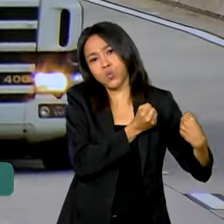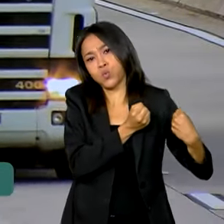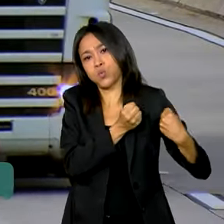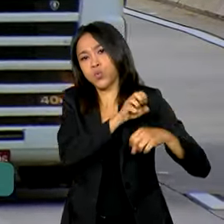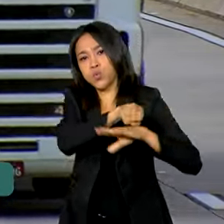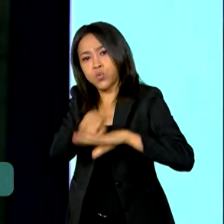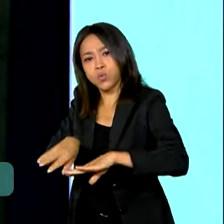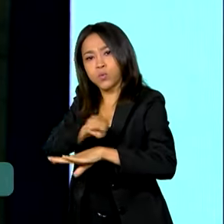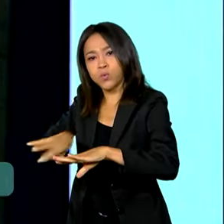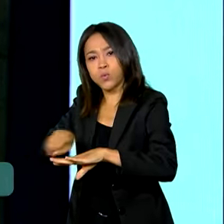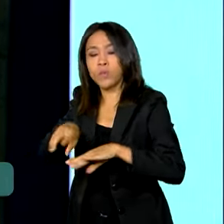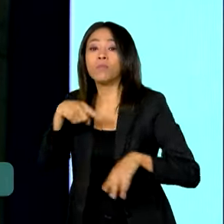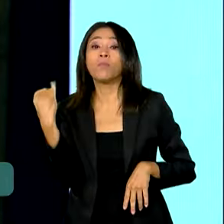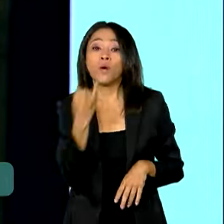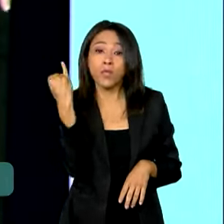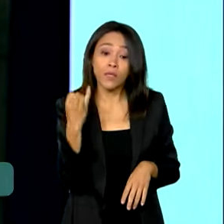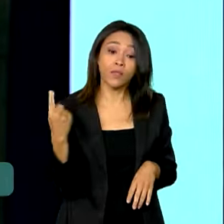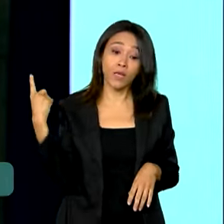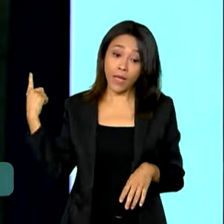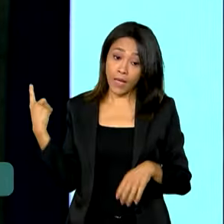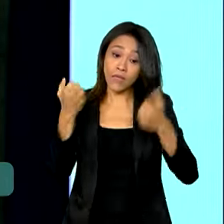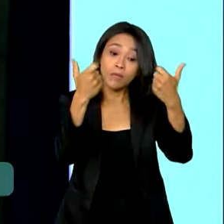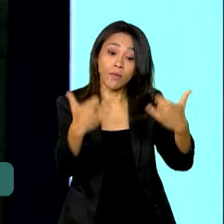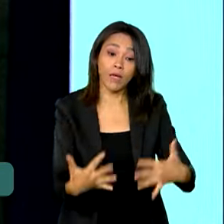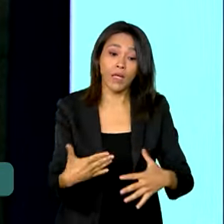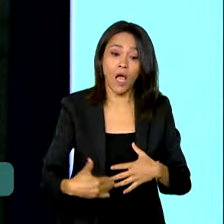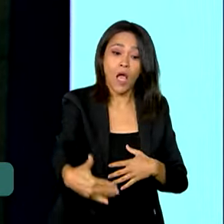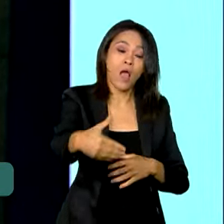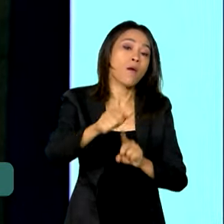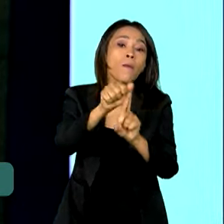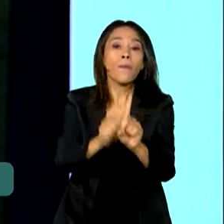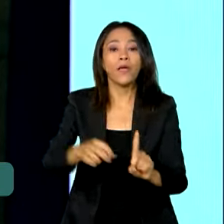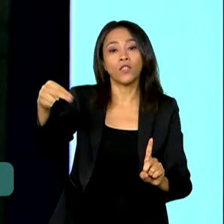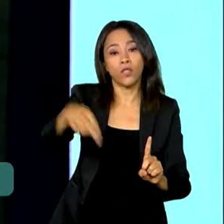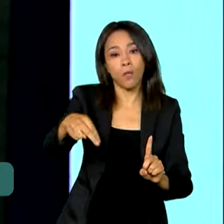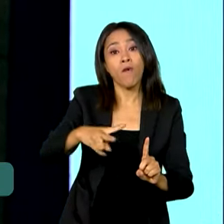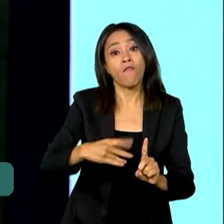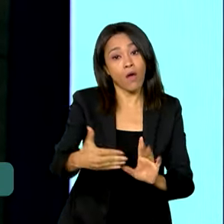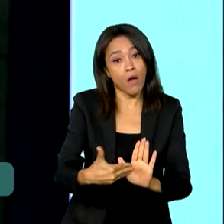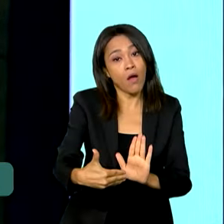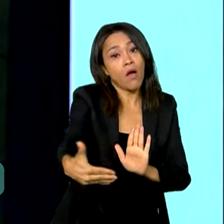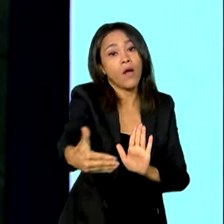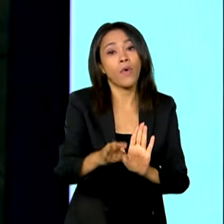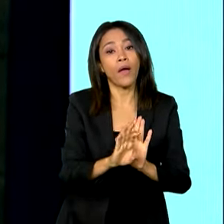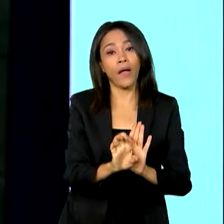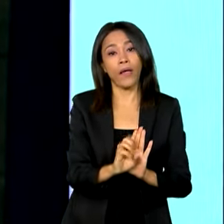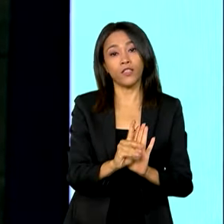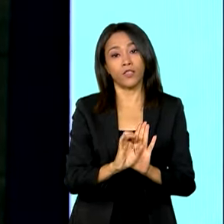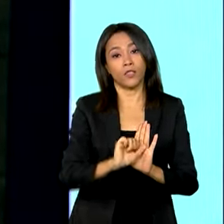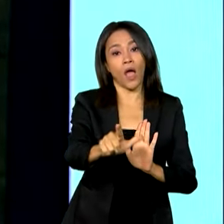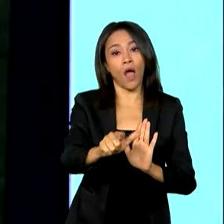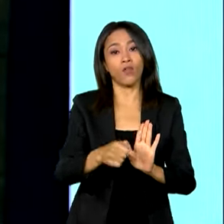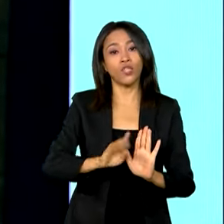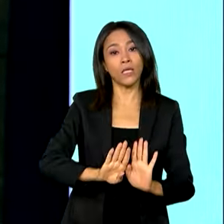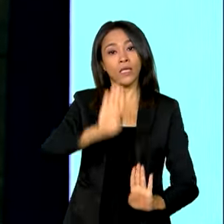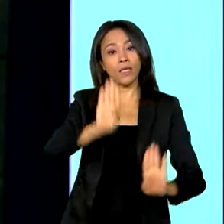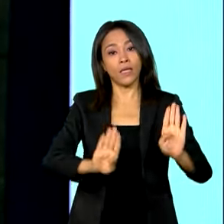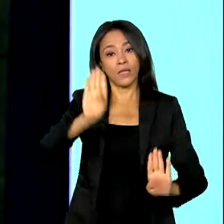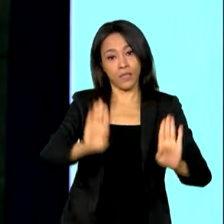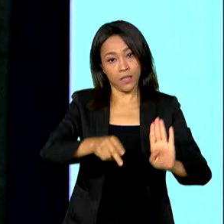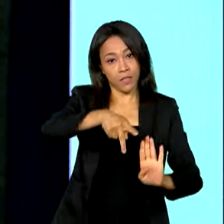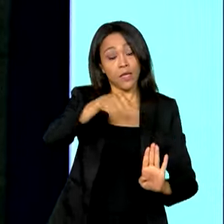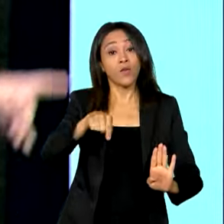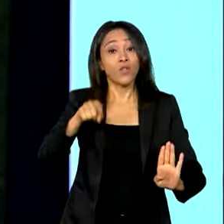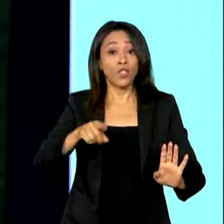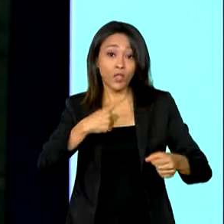do Estado. No mês de novembro, agora, vamos publicar o edital de licitação das obras para concluir o trecho de